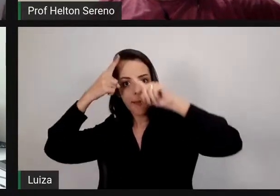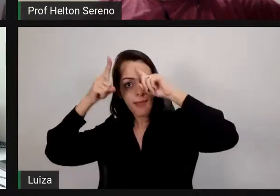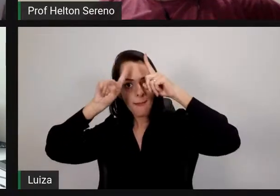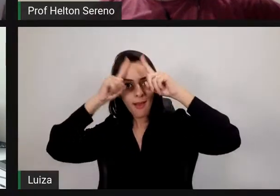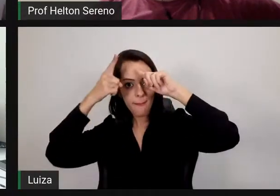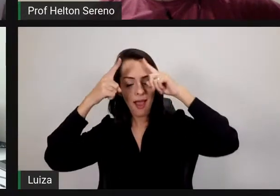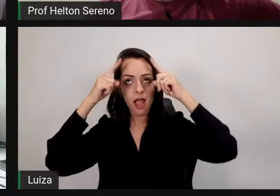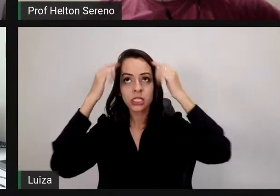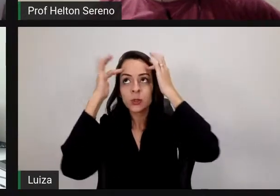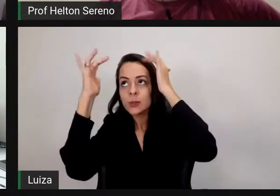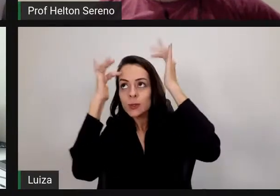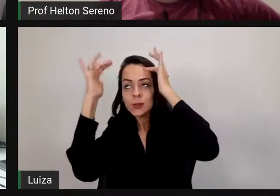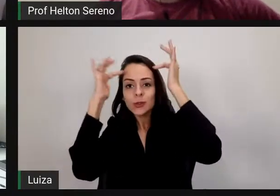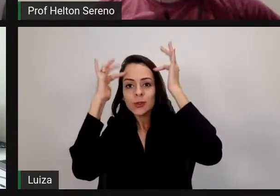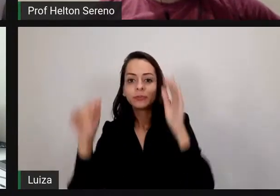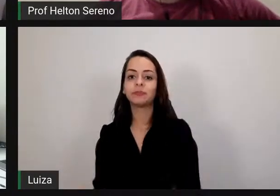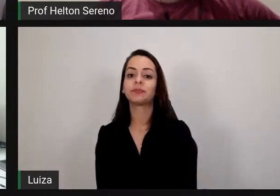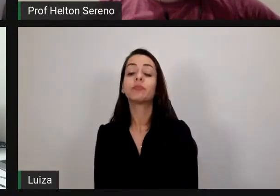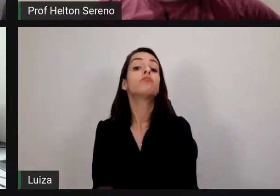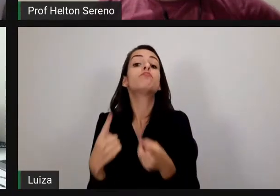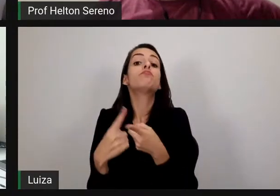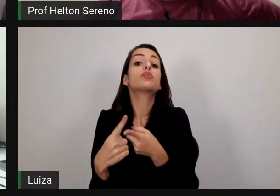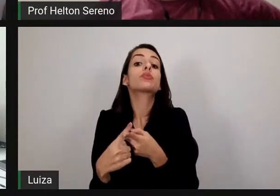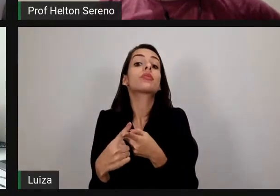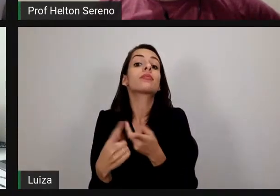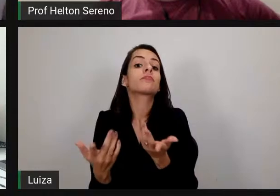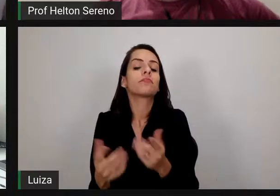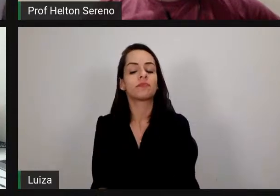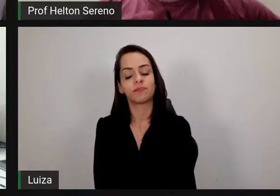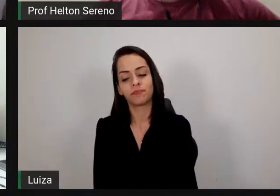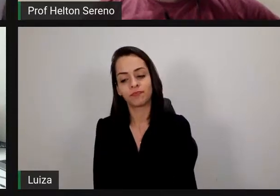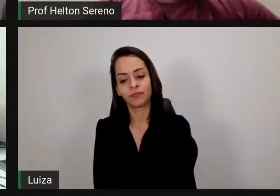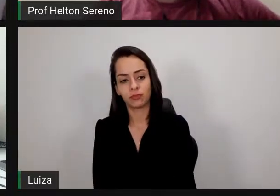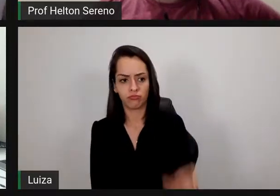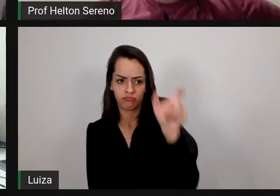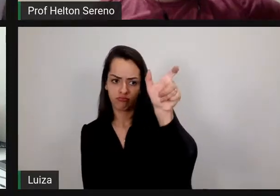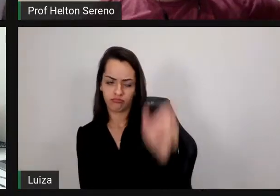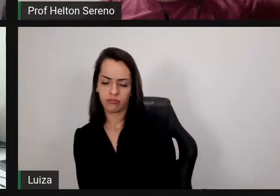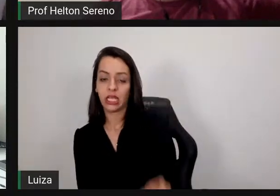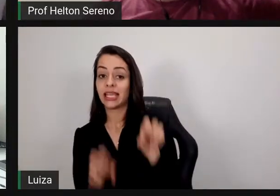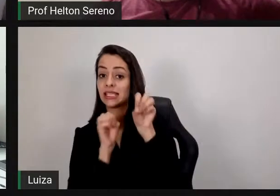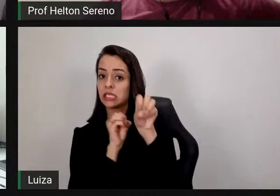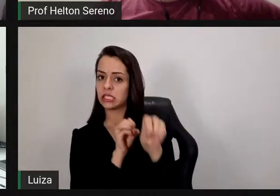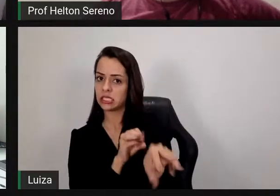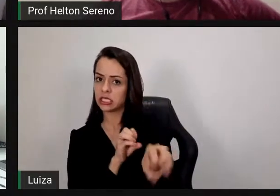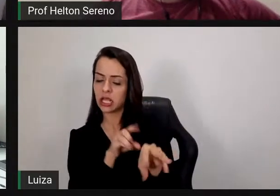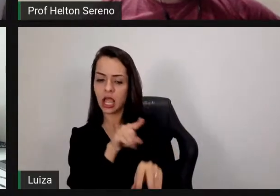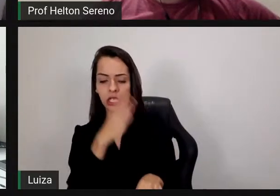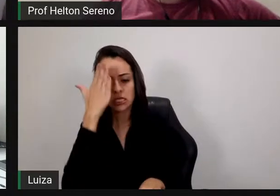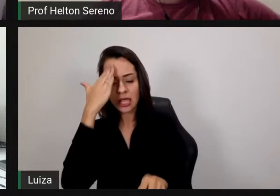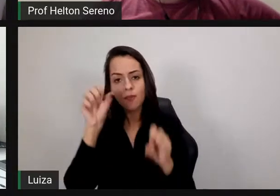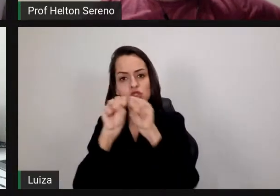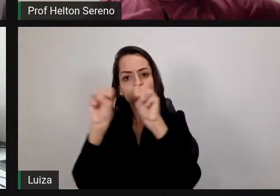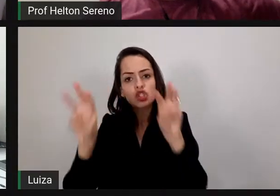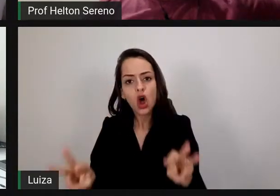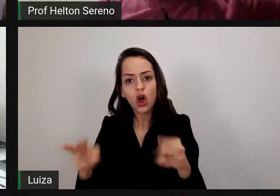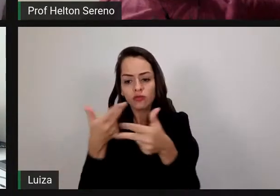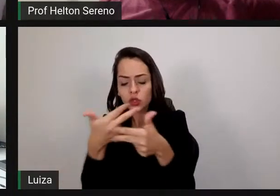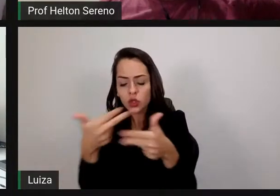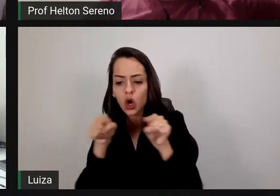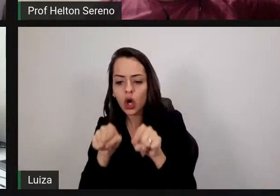é fácil agora ensinar alguém ser criativo é quase impossível então a gente tem que começar a